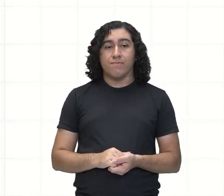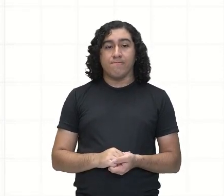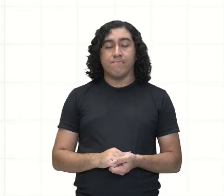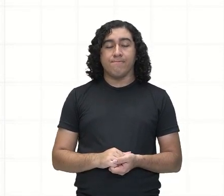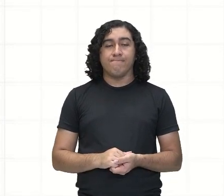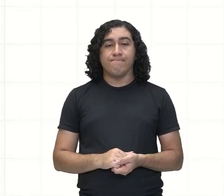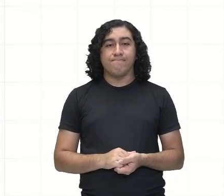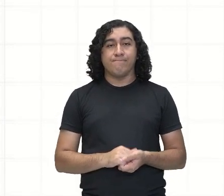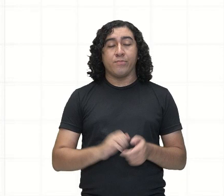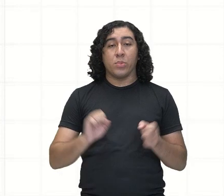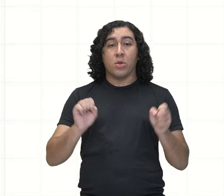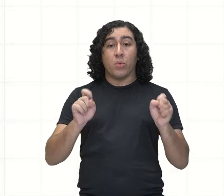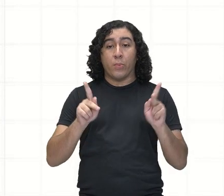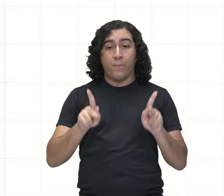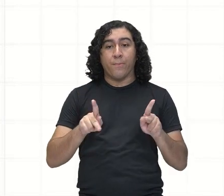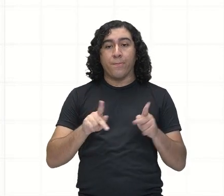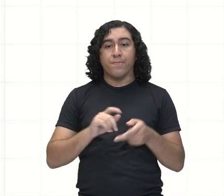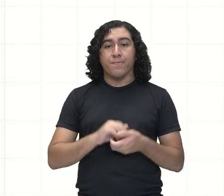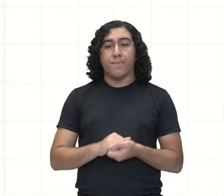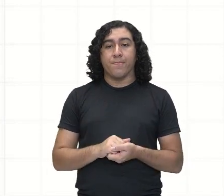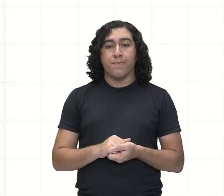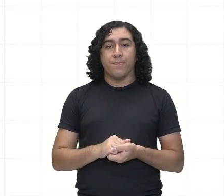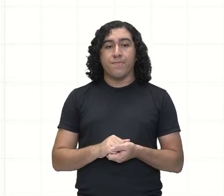Muito bem. eu apagar.